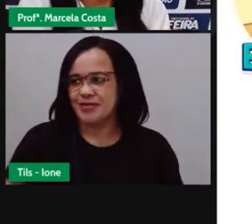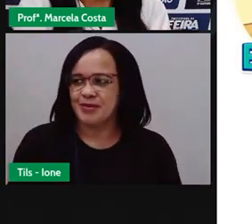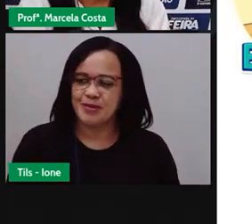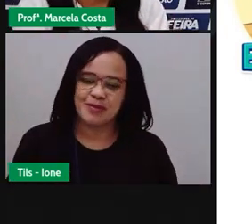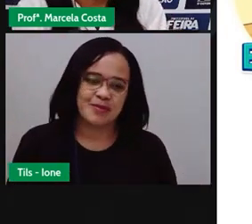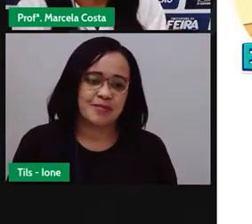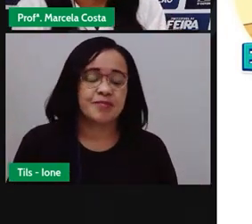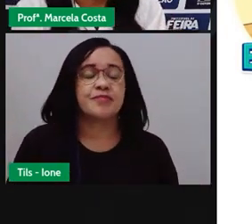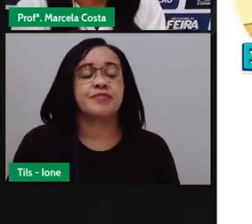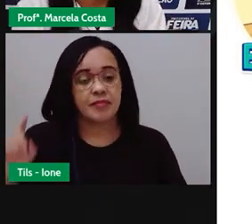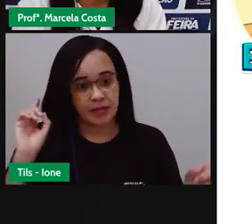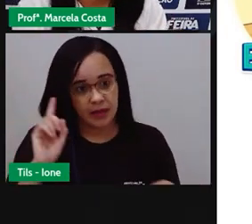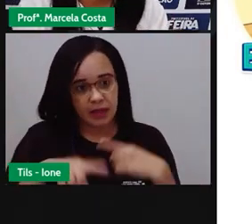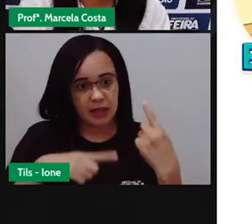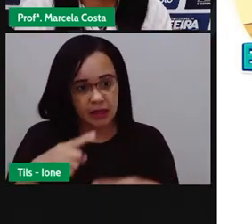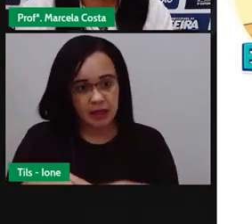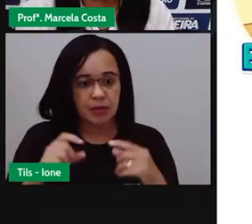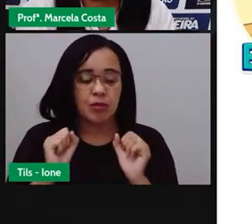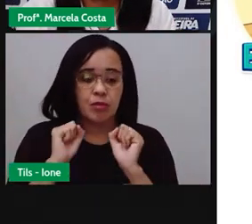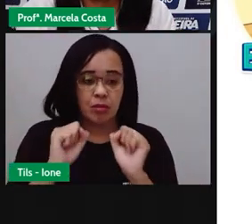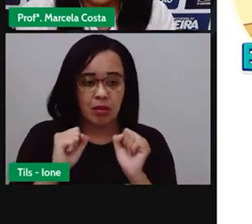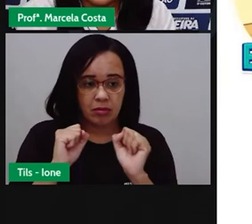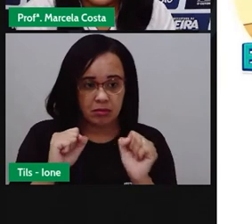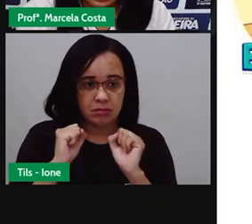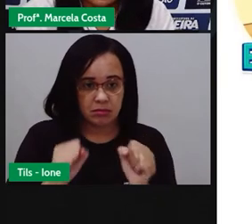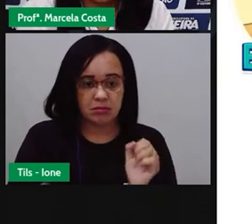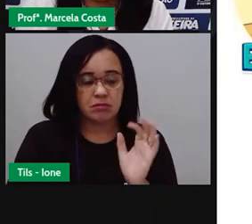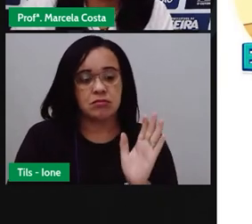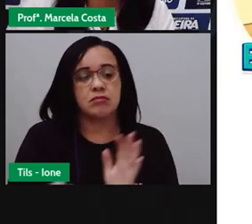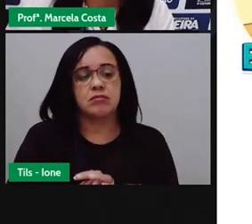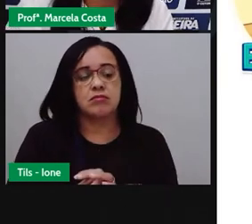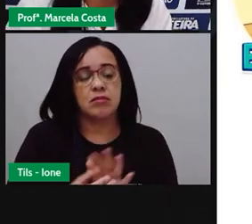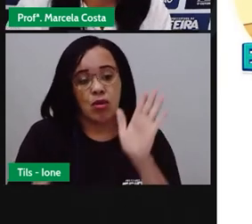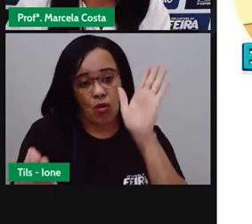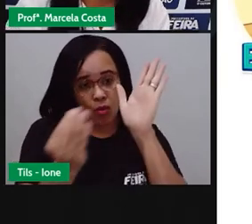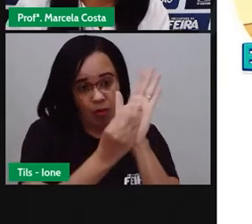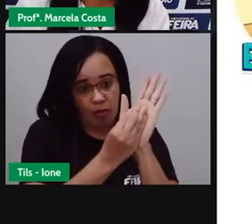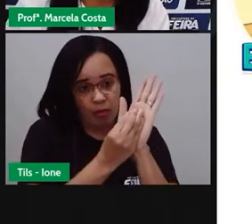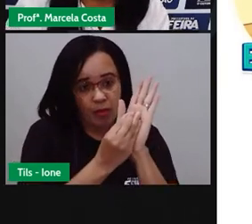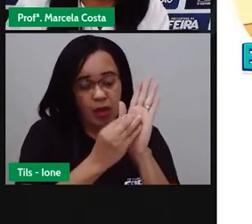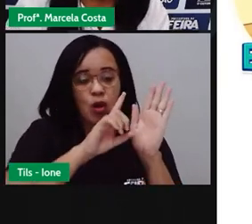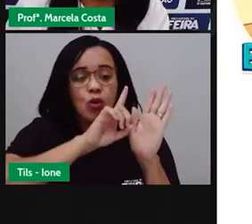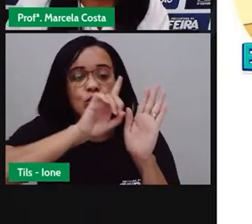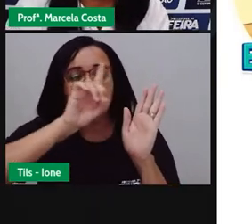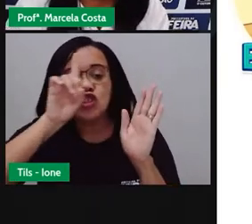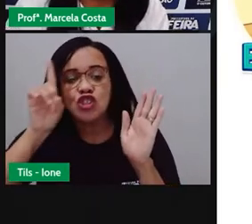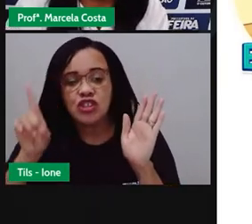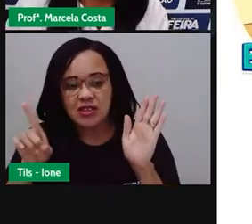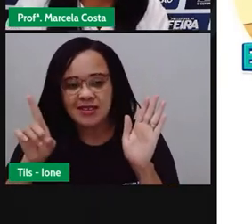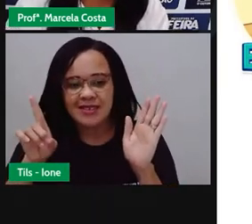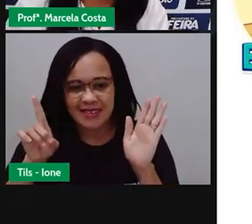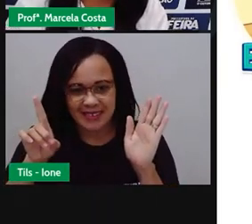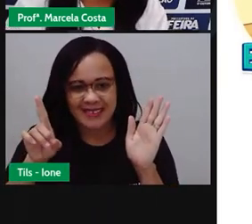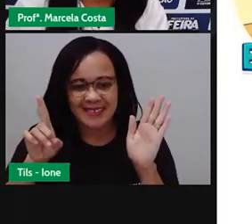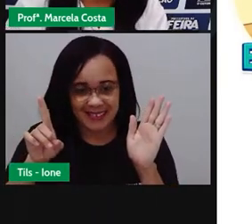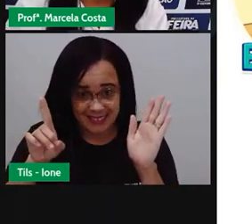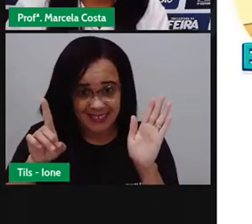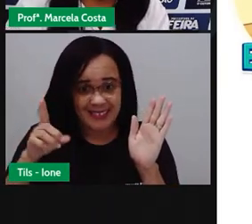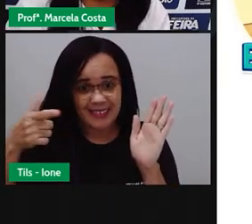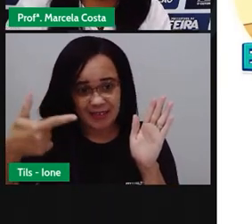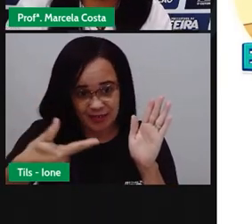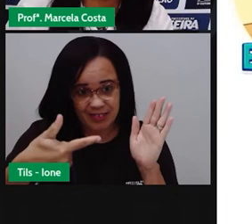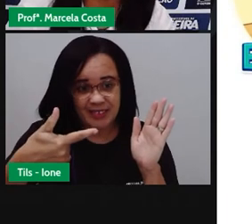E depois, você vai colocar a data, ó. Aqui eu coloquei a data. Dia